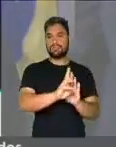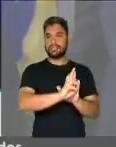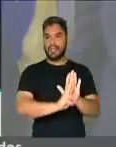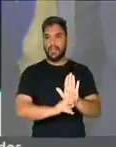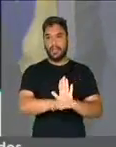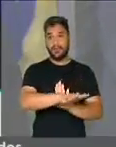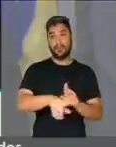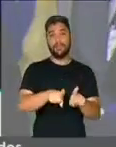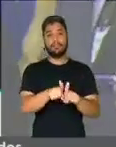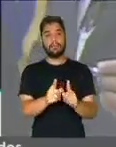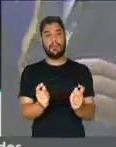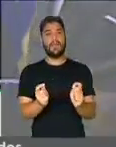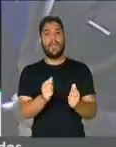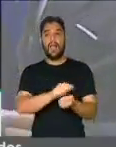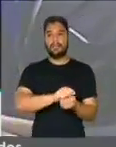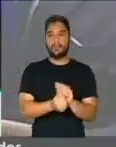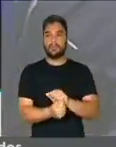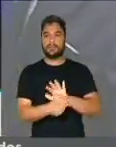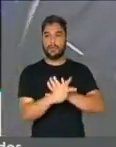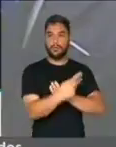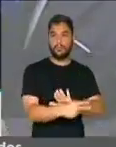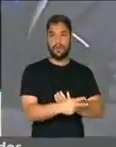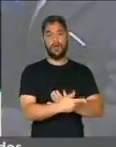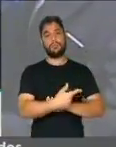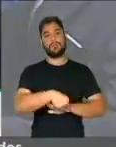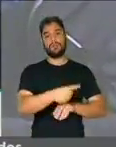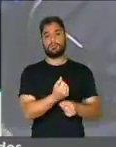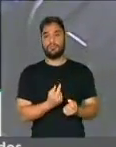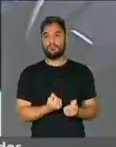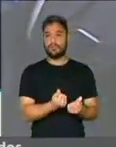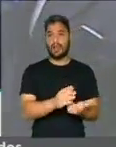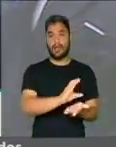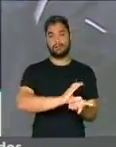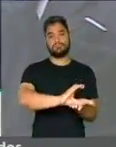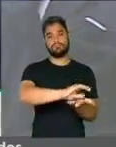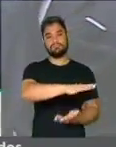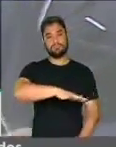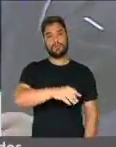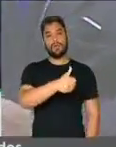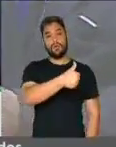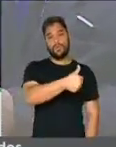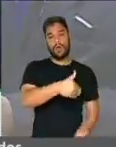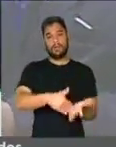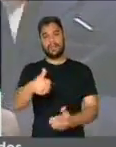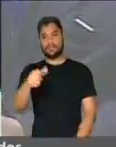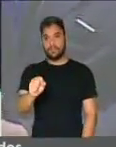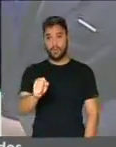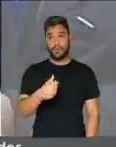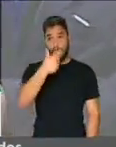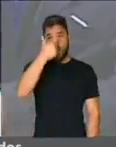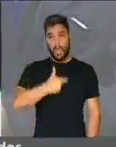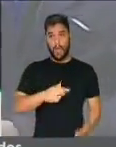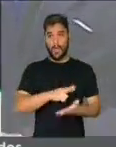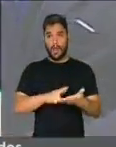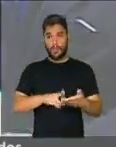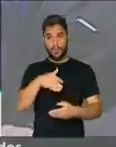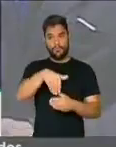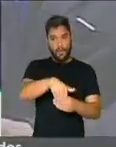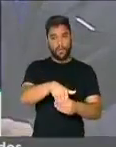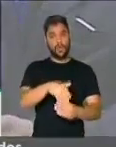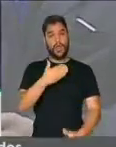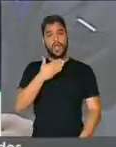financeira e orçamentária das emendas do plenário de 1 a 18. Eu voto pela constitucionalidade,